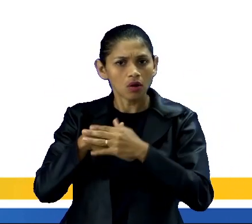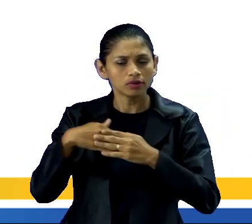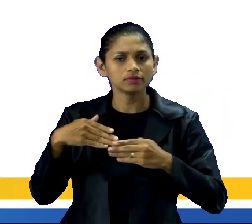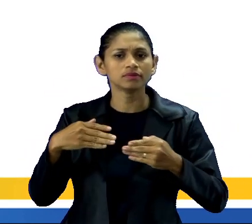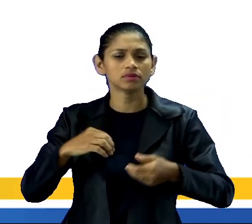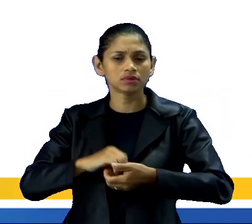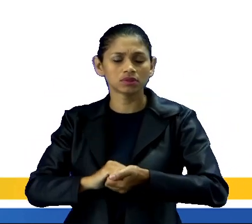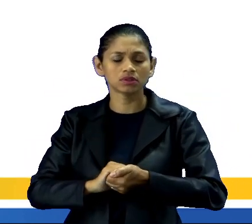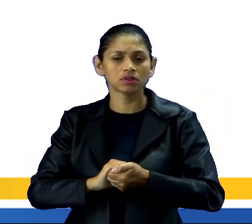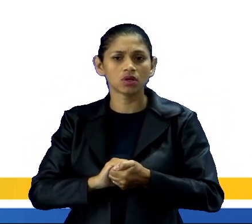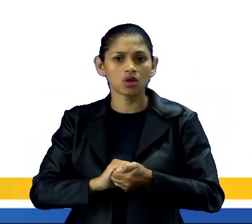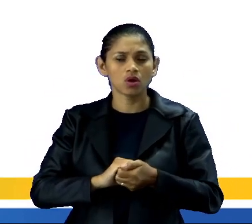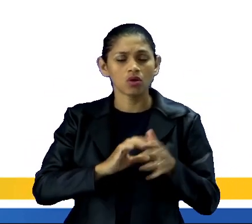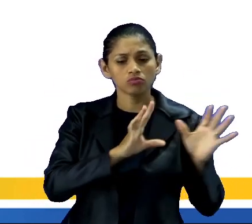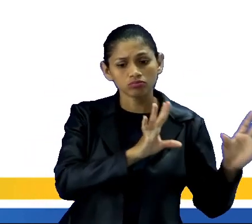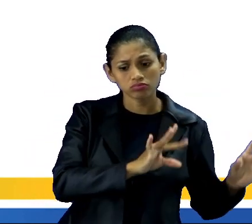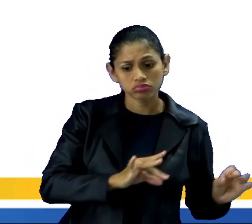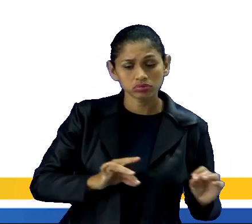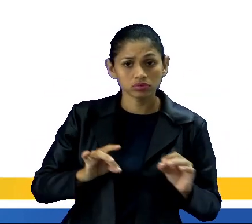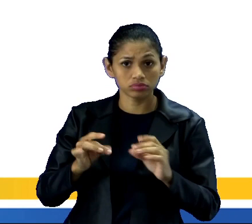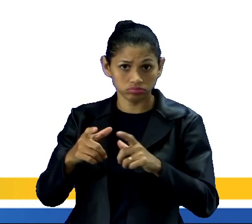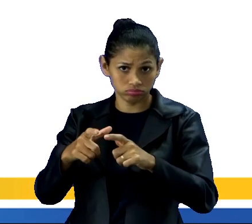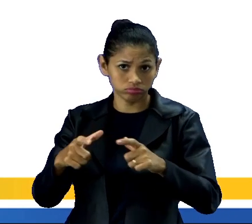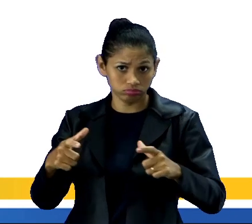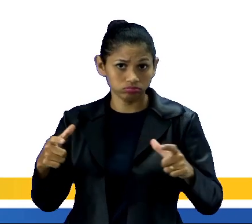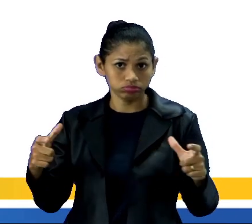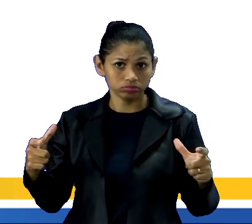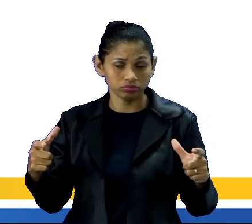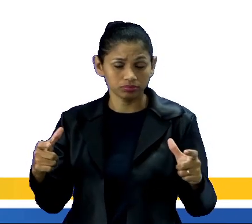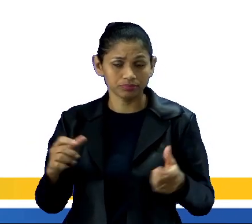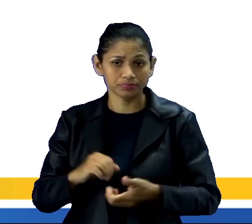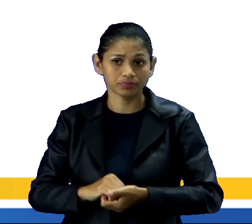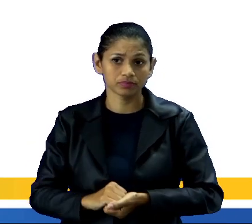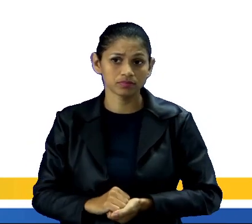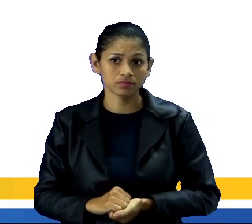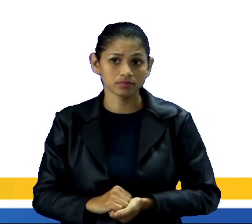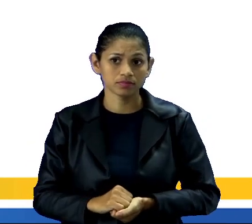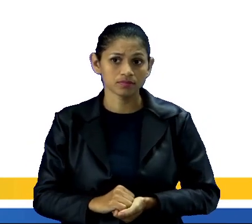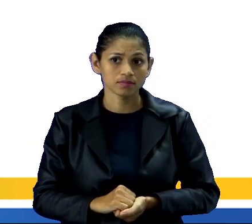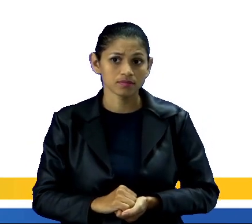migração do interior para as grandes cidades, que é o chamado êxodo rural.